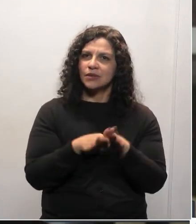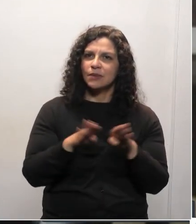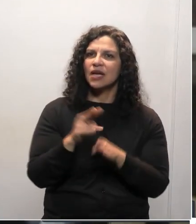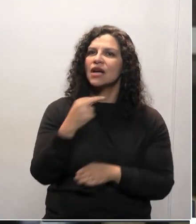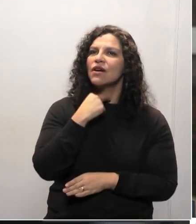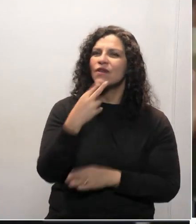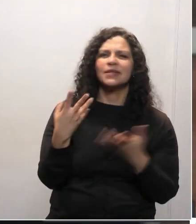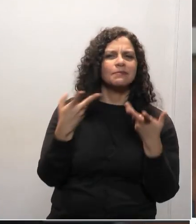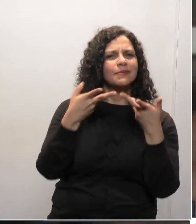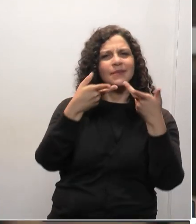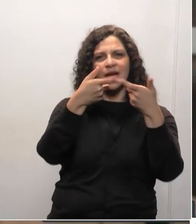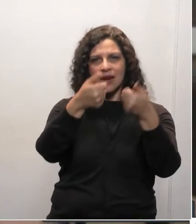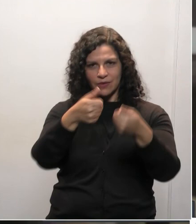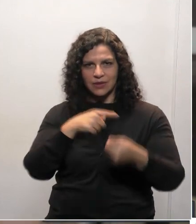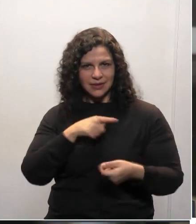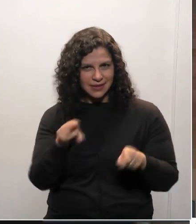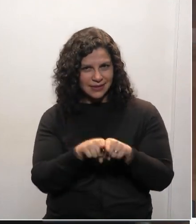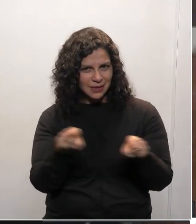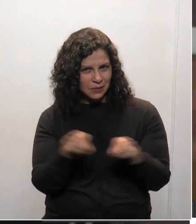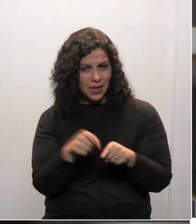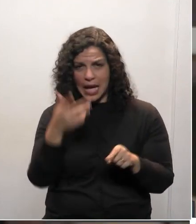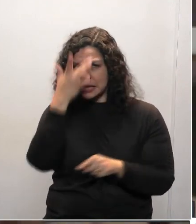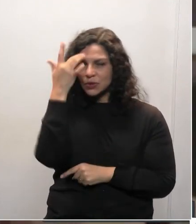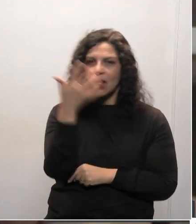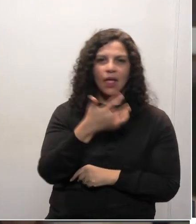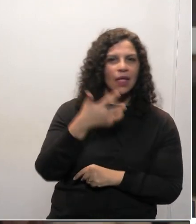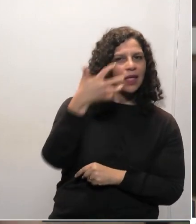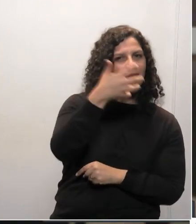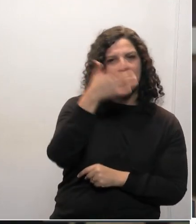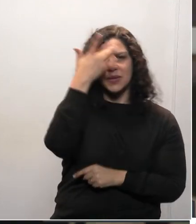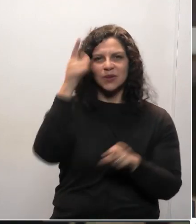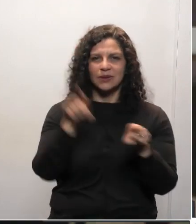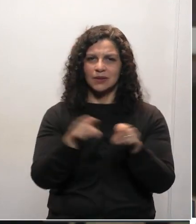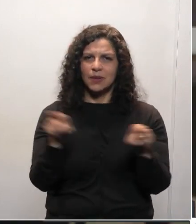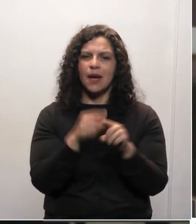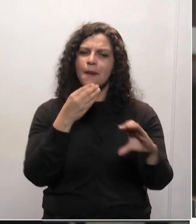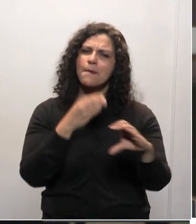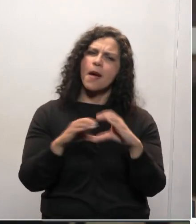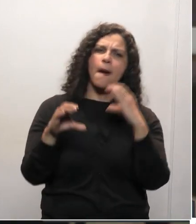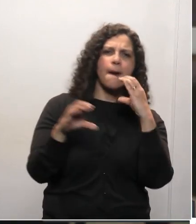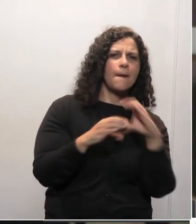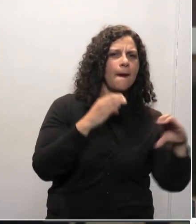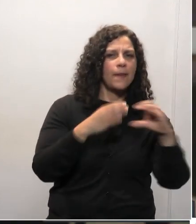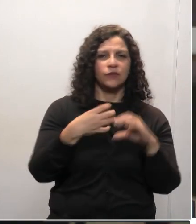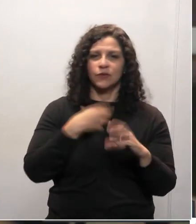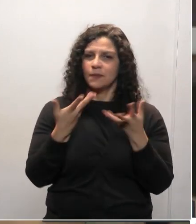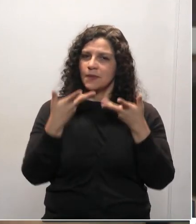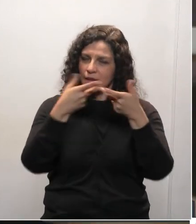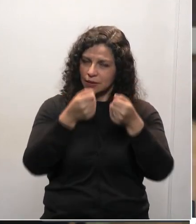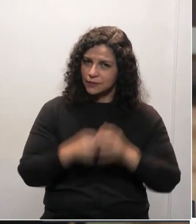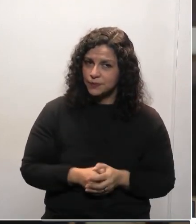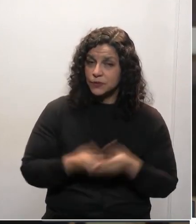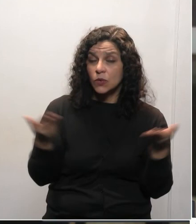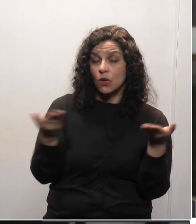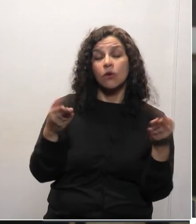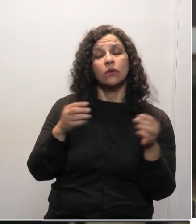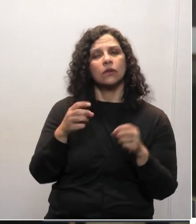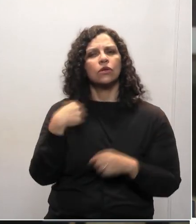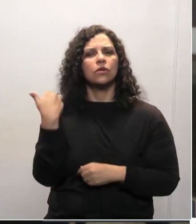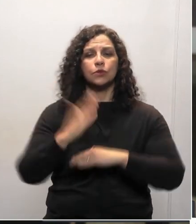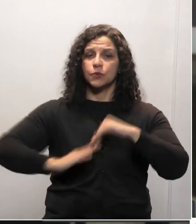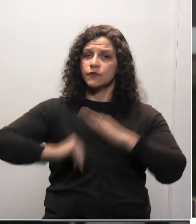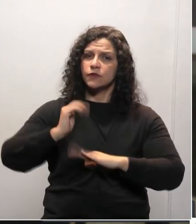essa voz é lindérima, encantou multidões cantando de uma forma maravilhosa. Então, radialista,